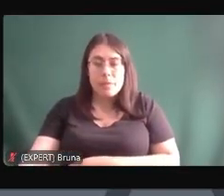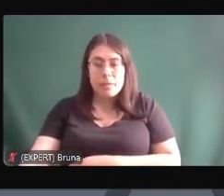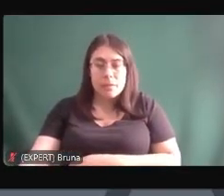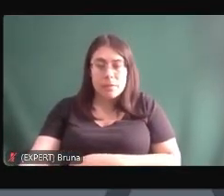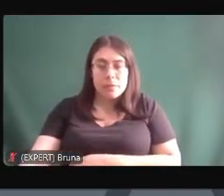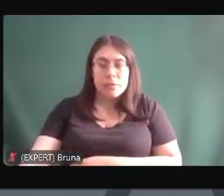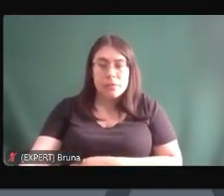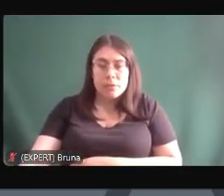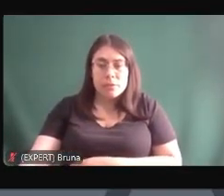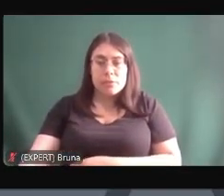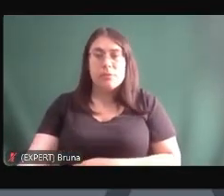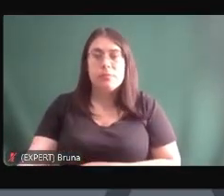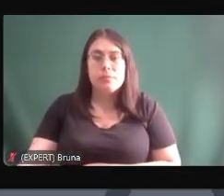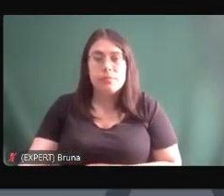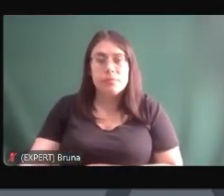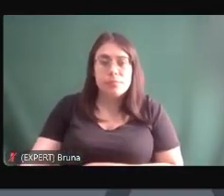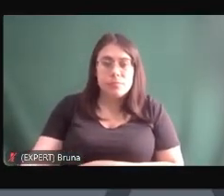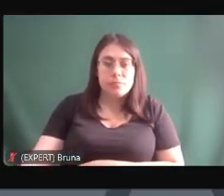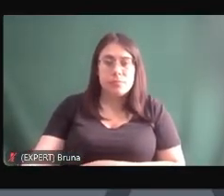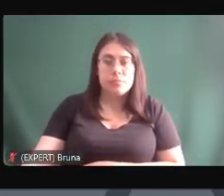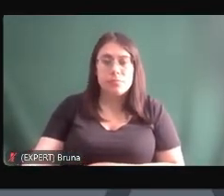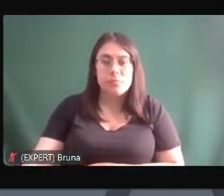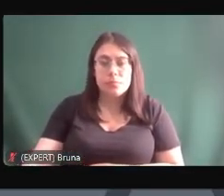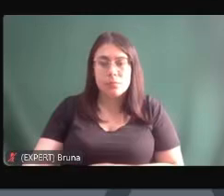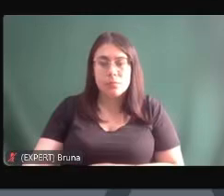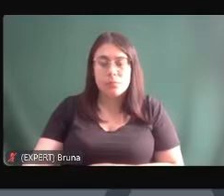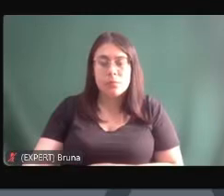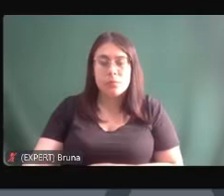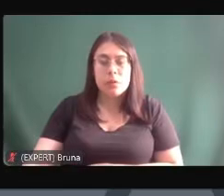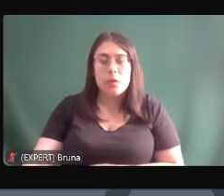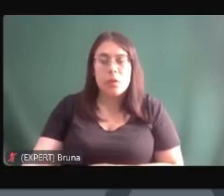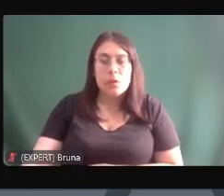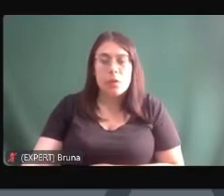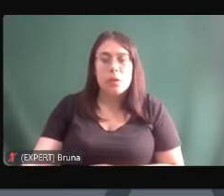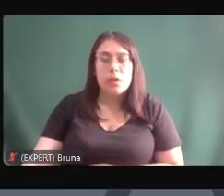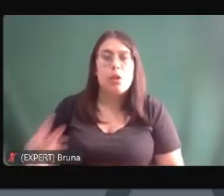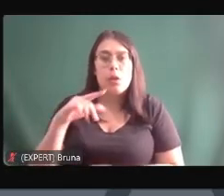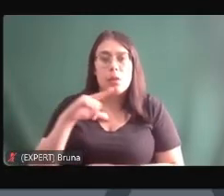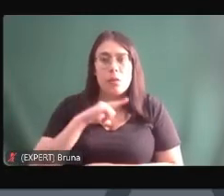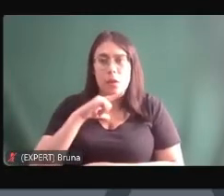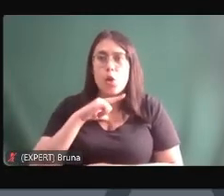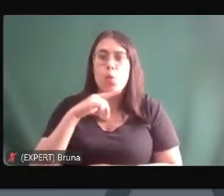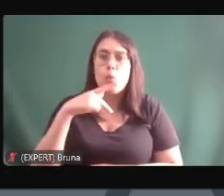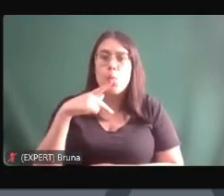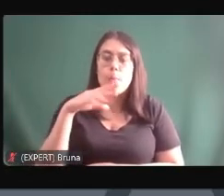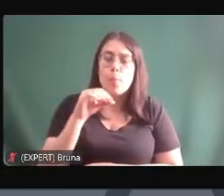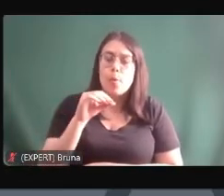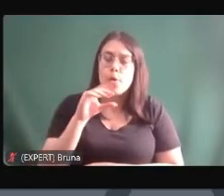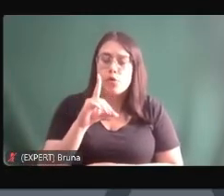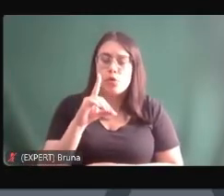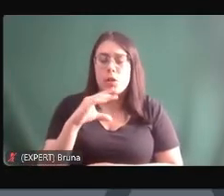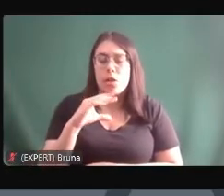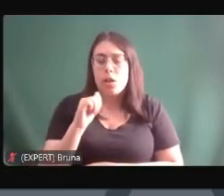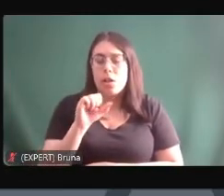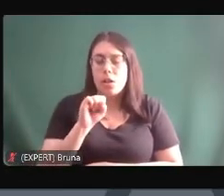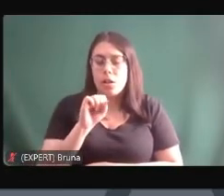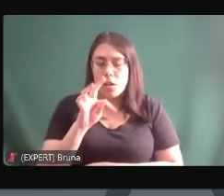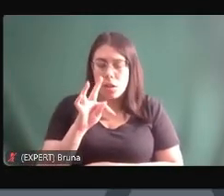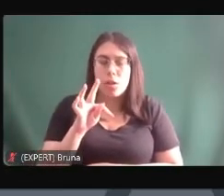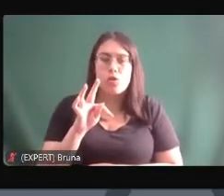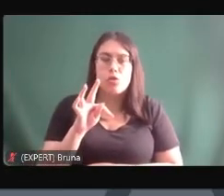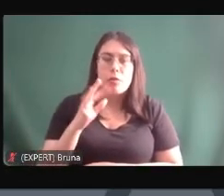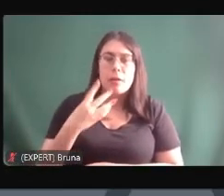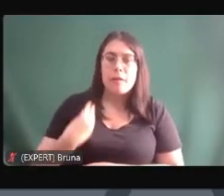para as minhas pesquisas são ótimas que chama Os Sobreviventes e é justamente de ex-criminosos